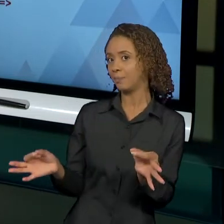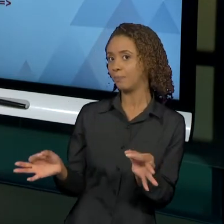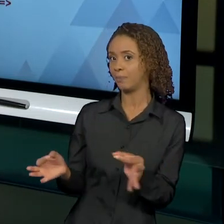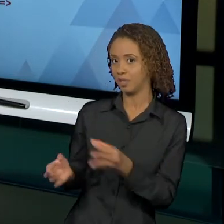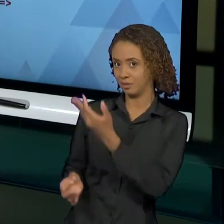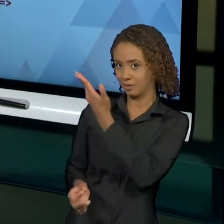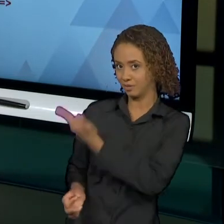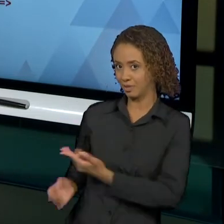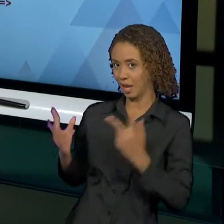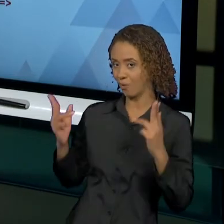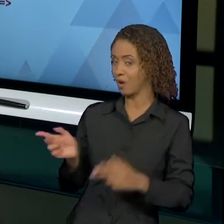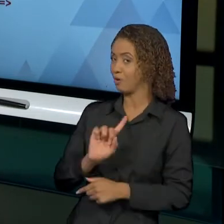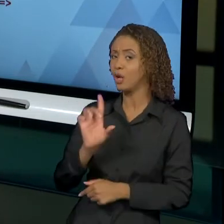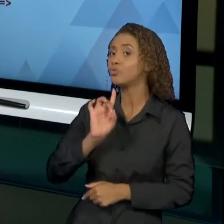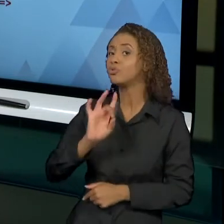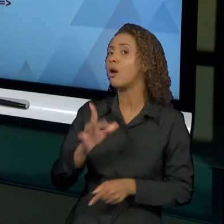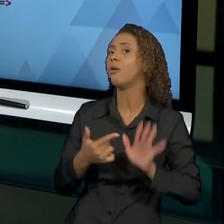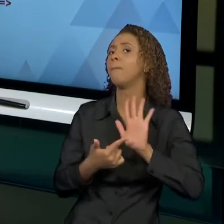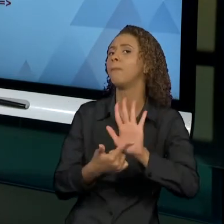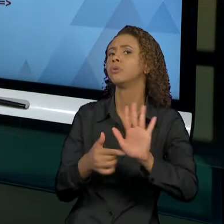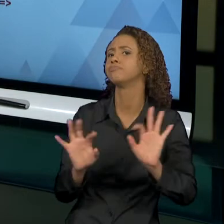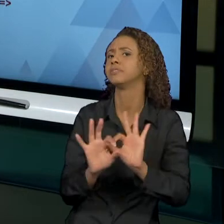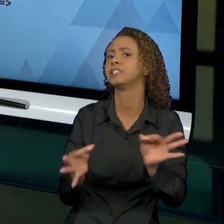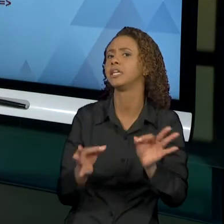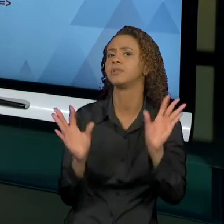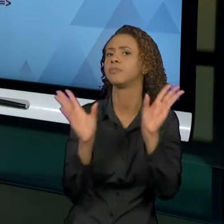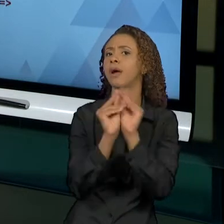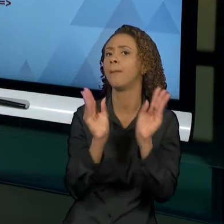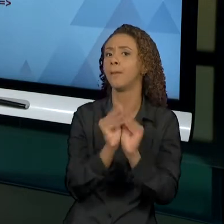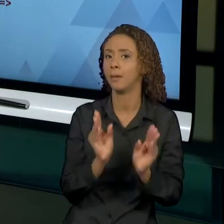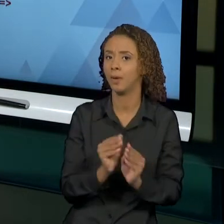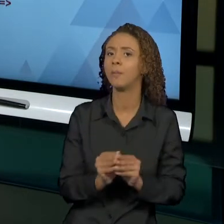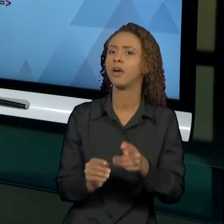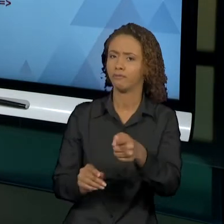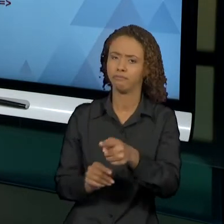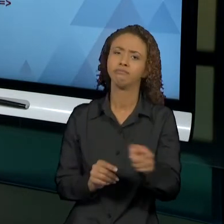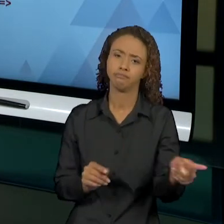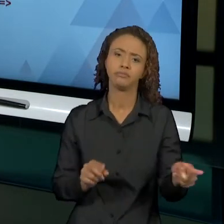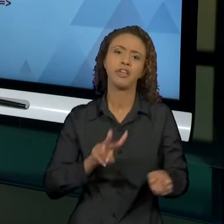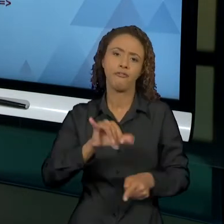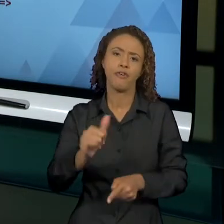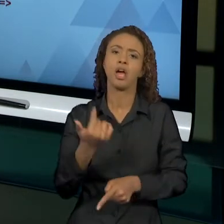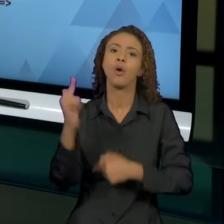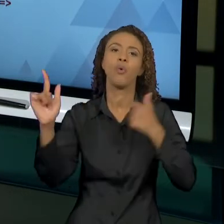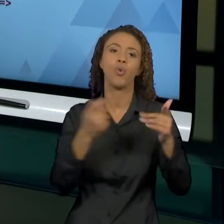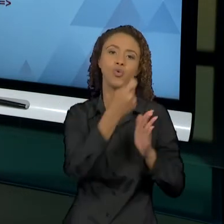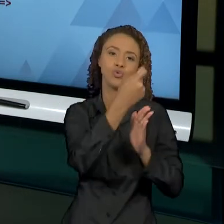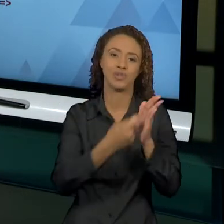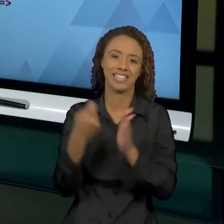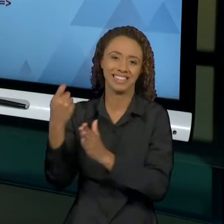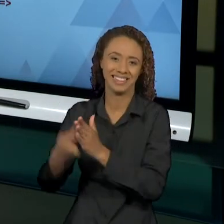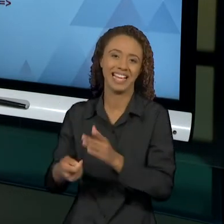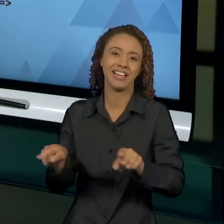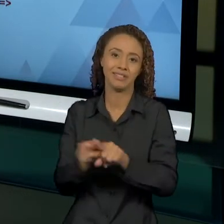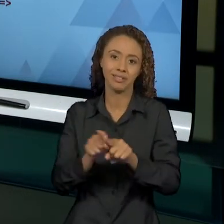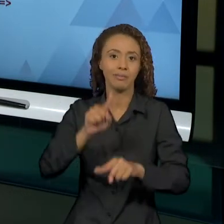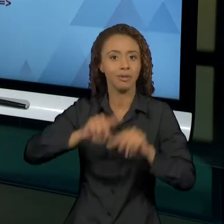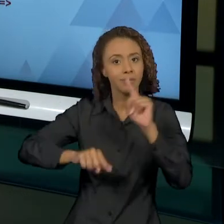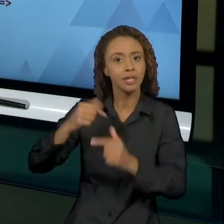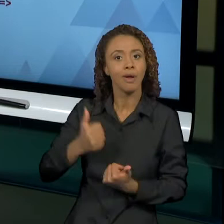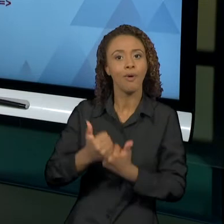colocando aqui. A gente só está fazendo uma exposição, que provavelmente vocês vão ter outras fontes de estudo, de compreensão